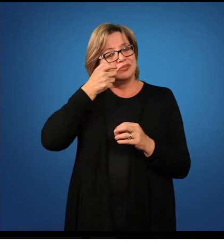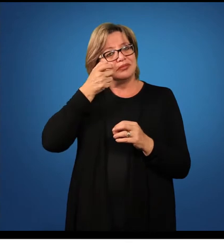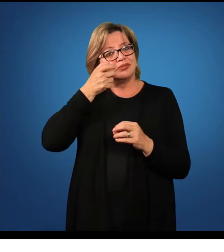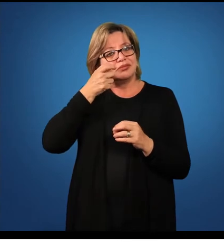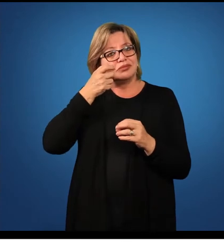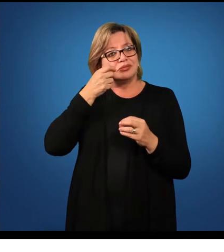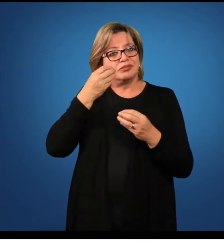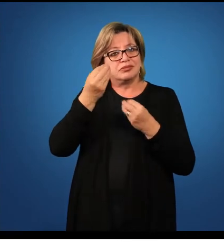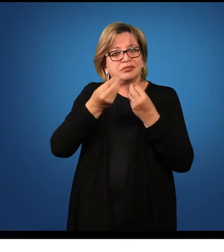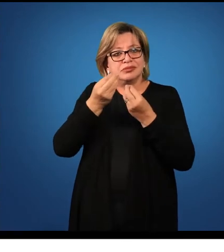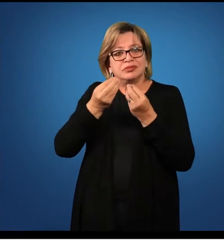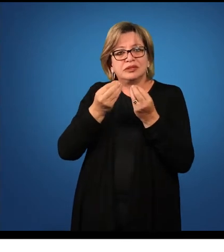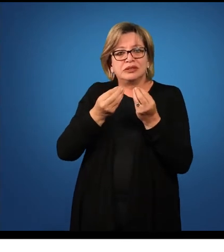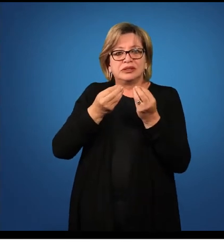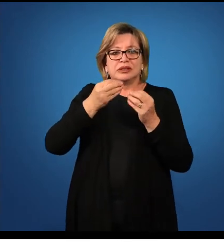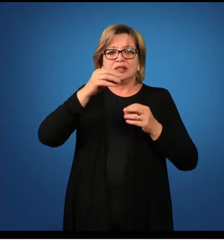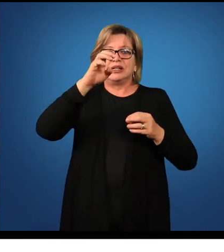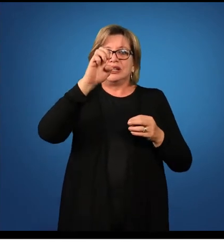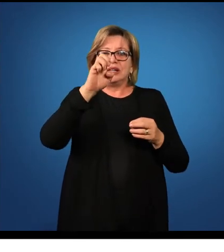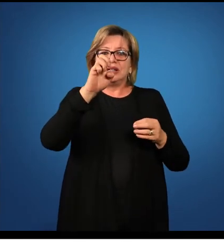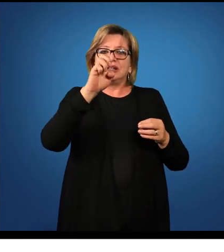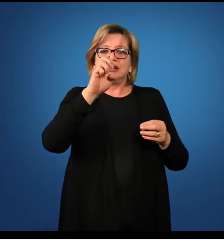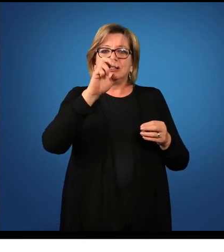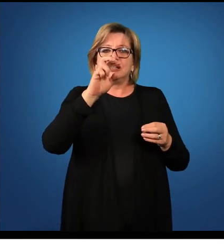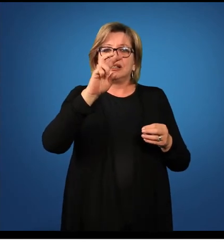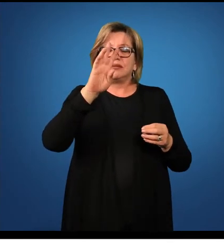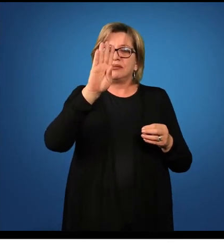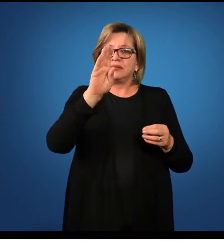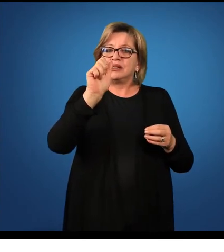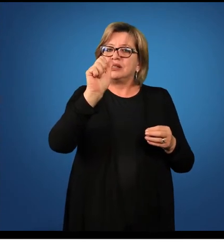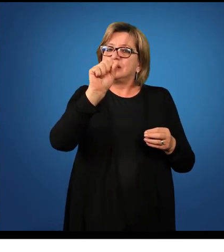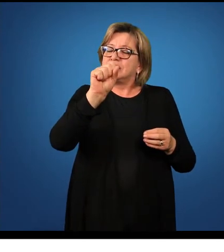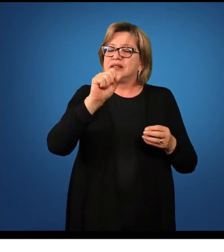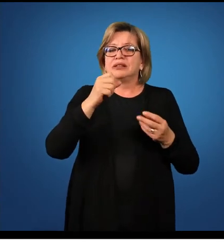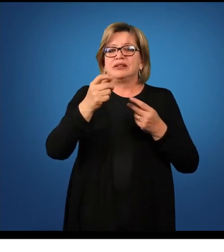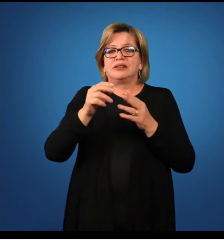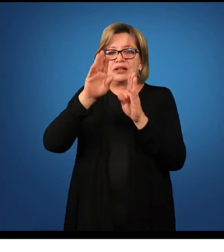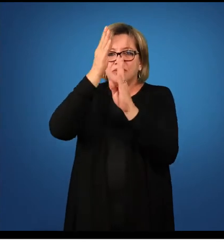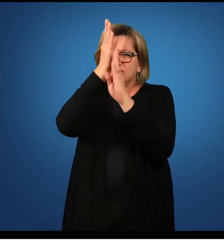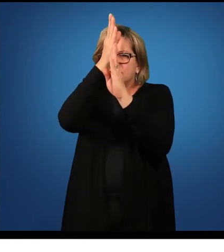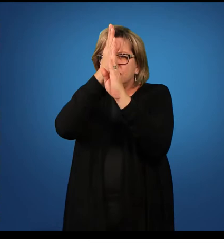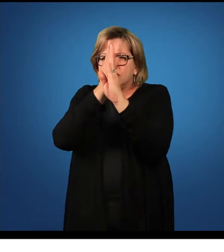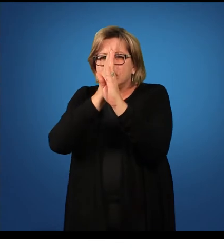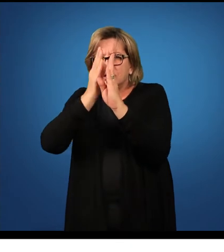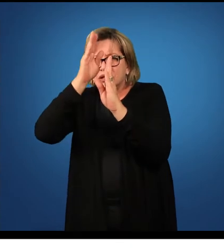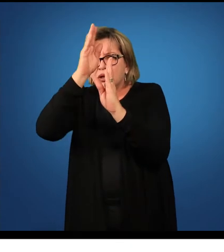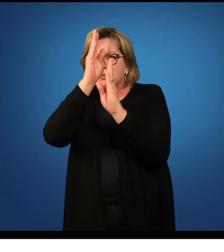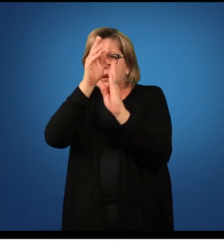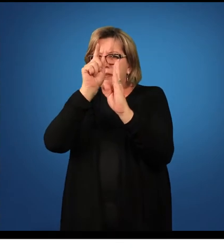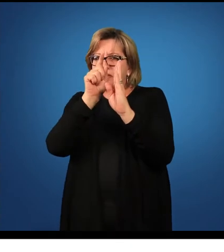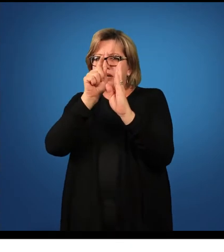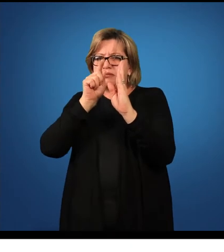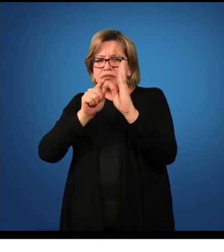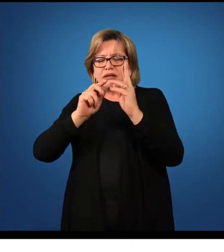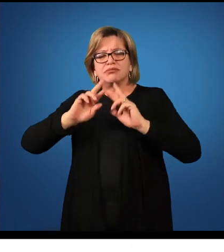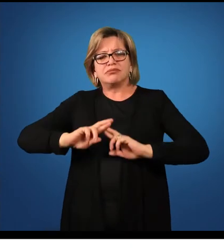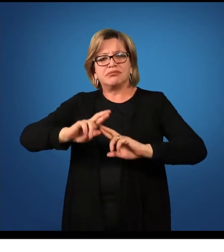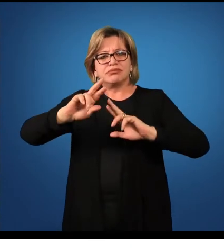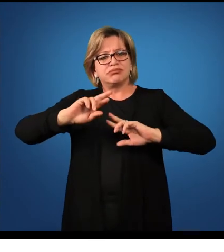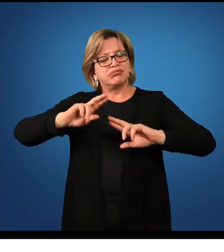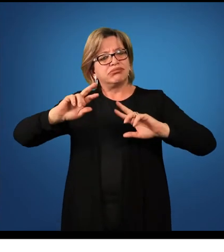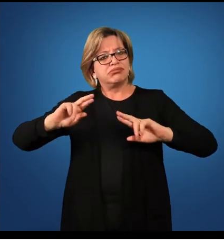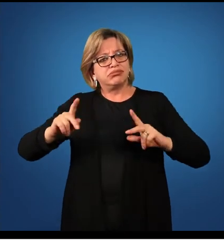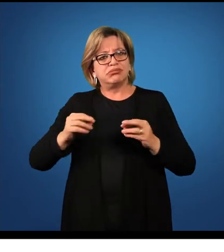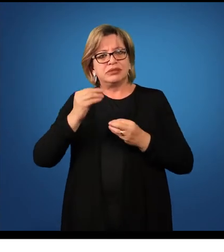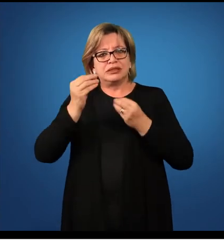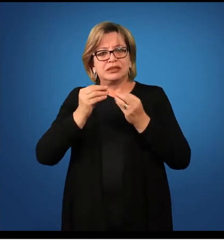und, ebam, ebas, eba, ebamos, ebates, ebant.